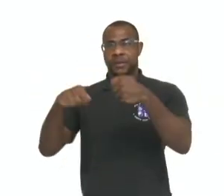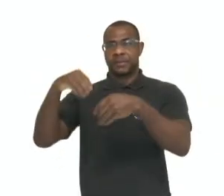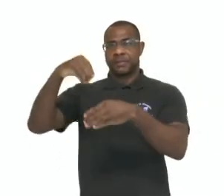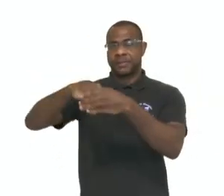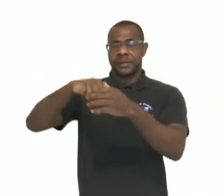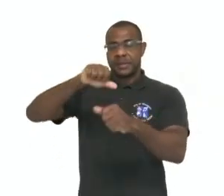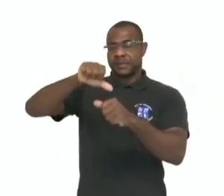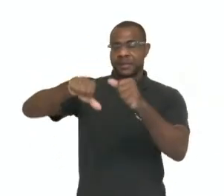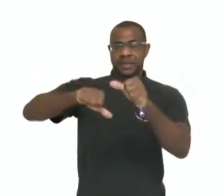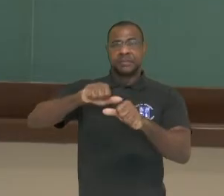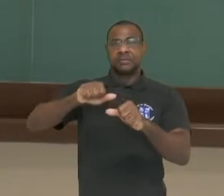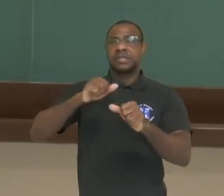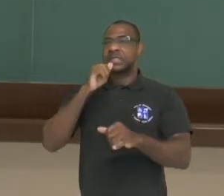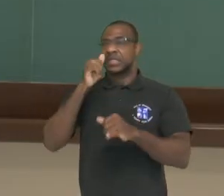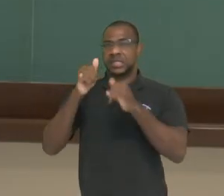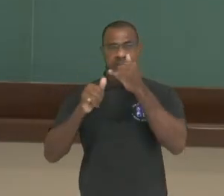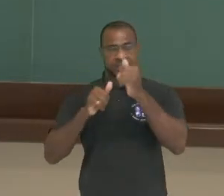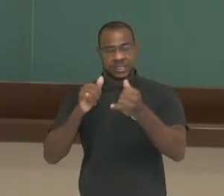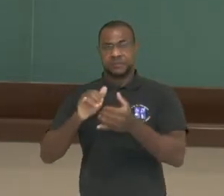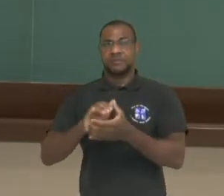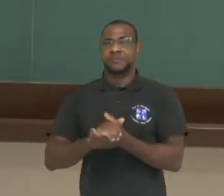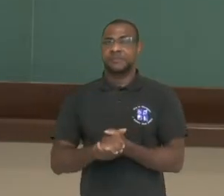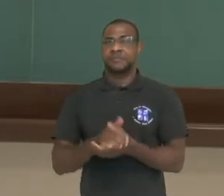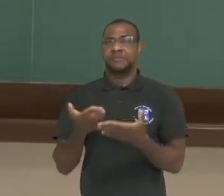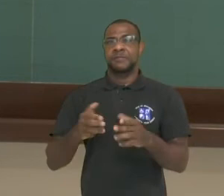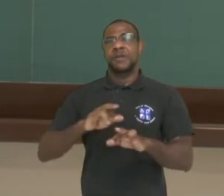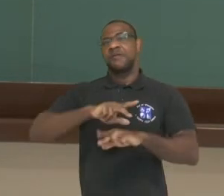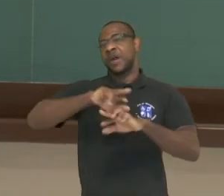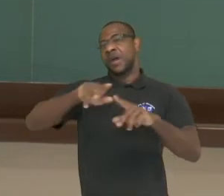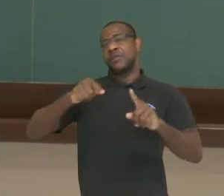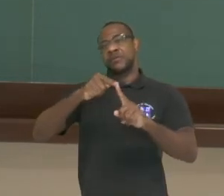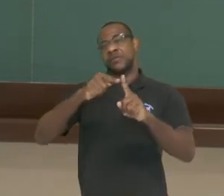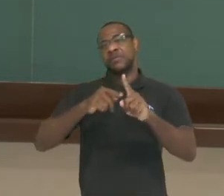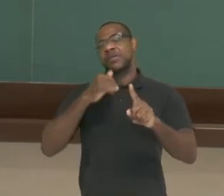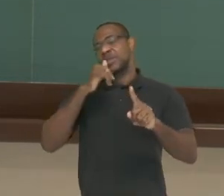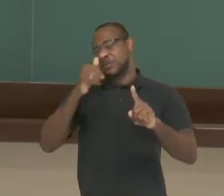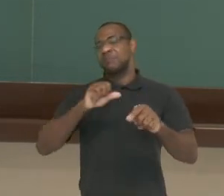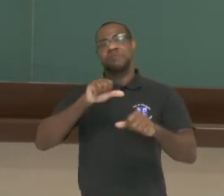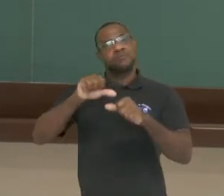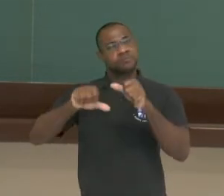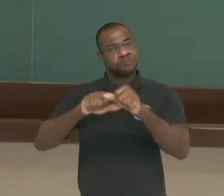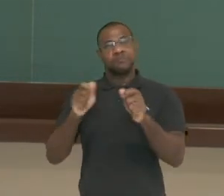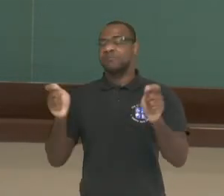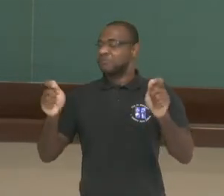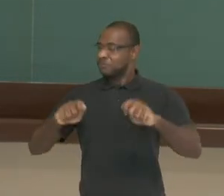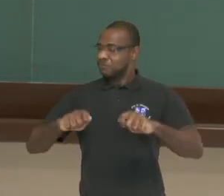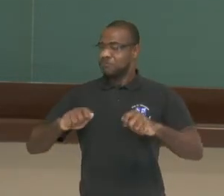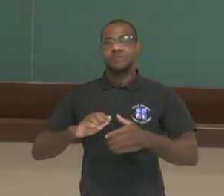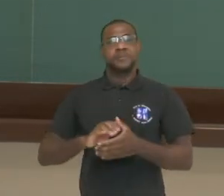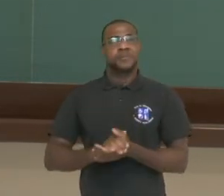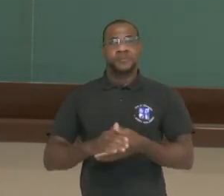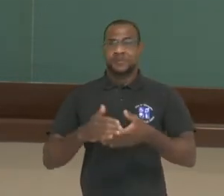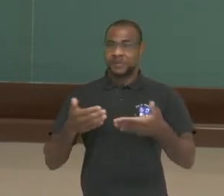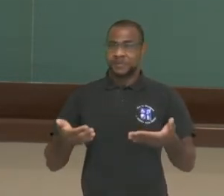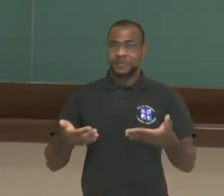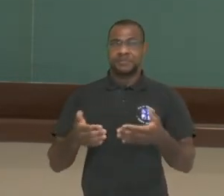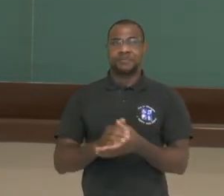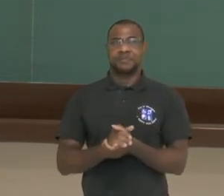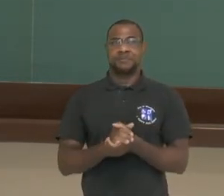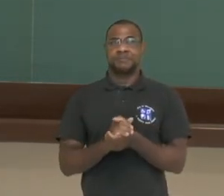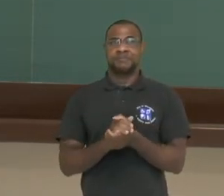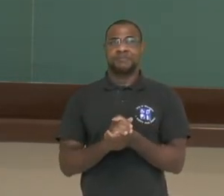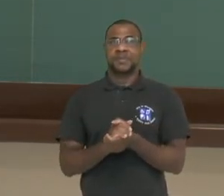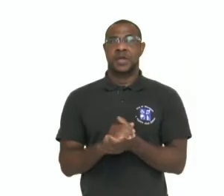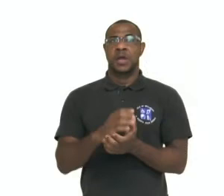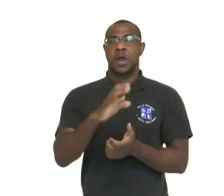transformar, então, ali, energia química, vários tipos de energia, em energia elétrica, ok? A corrente elétrica, ela